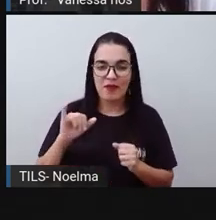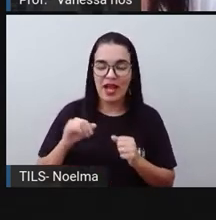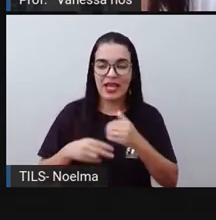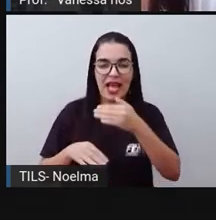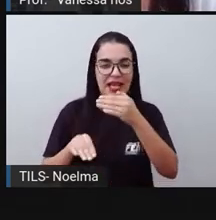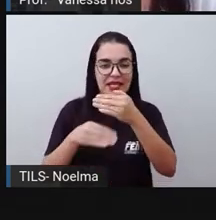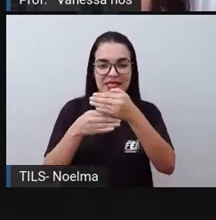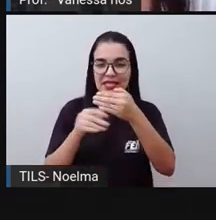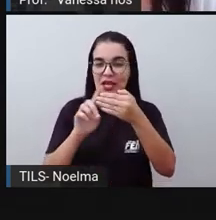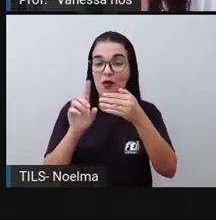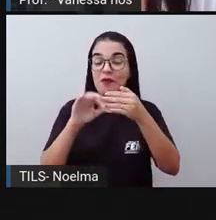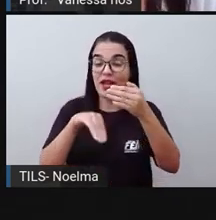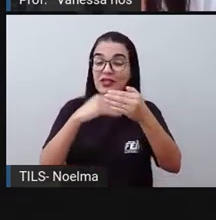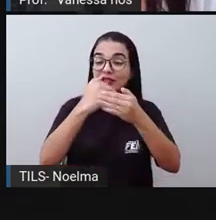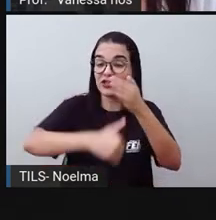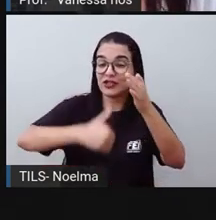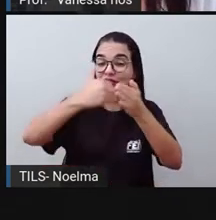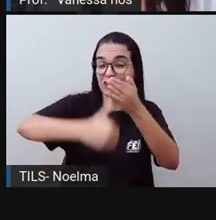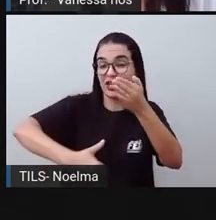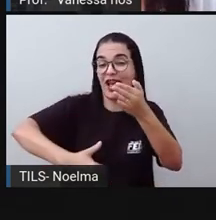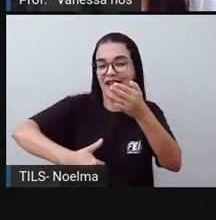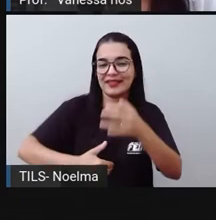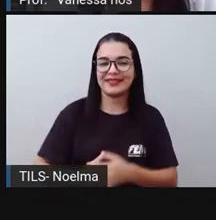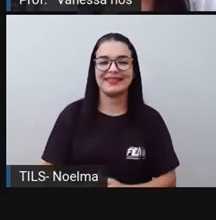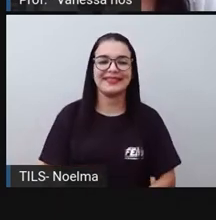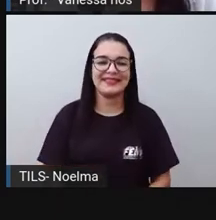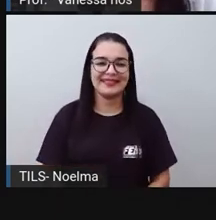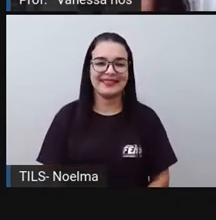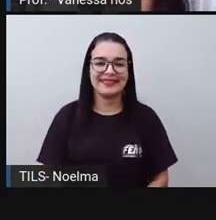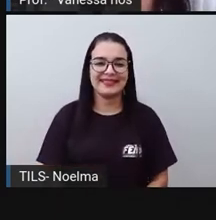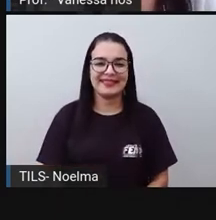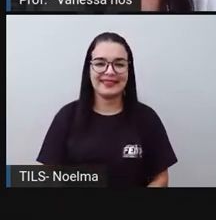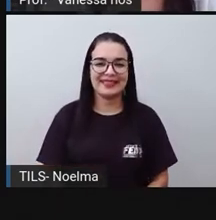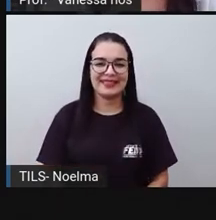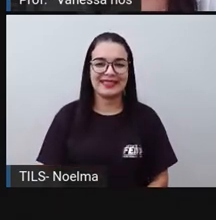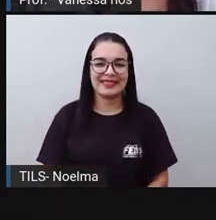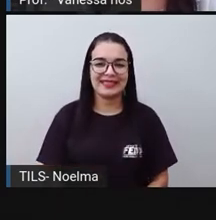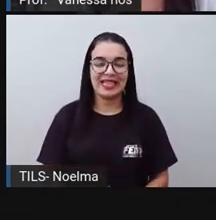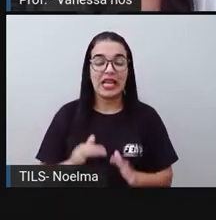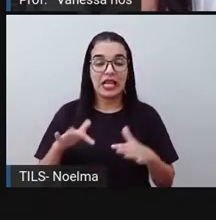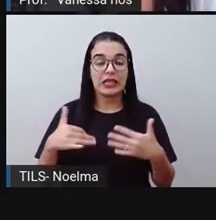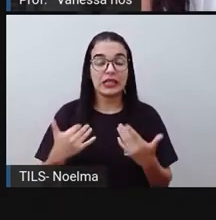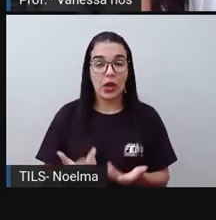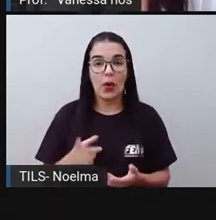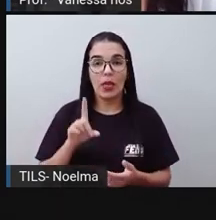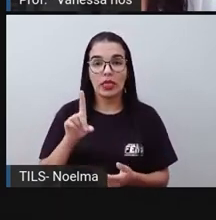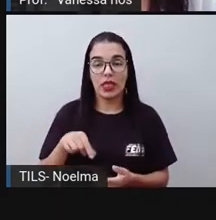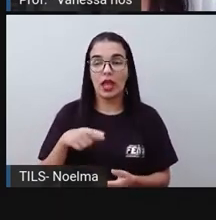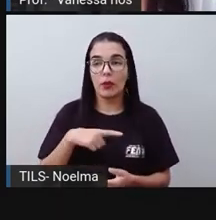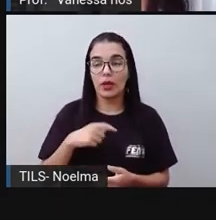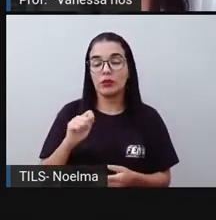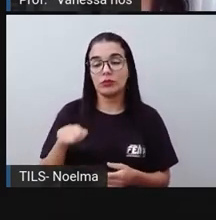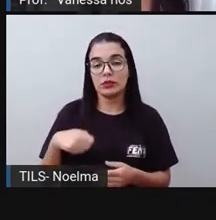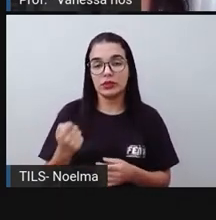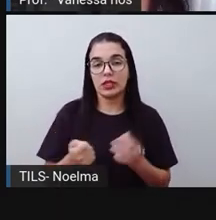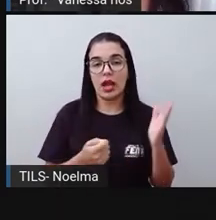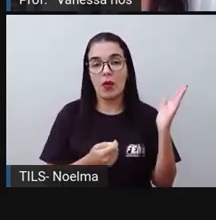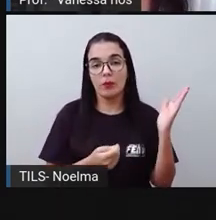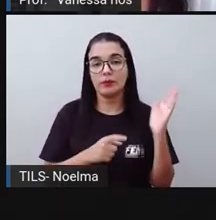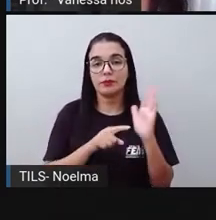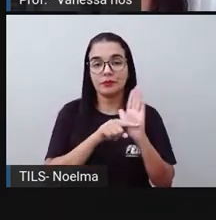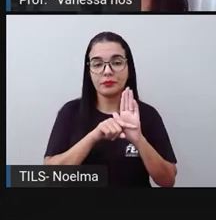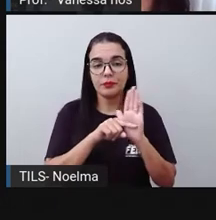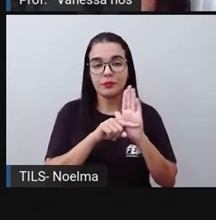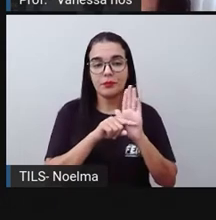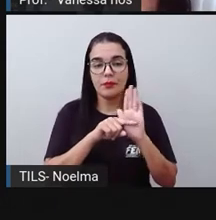eu vou retirar, eu vou observar a diferença. E aí, para indicar uma subtração, nós utilizamos o símbolo,